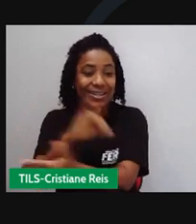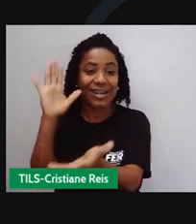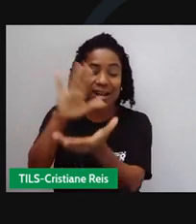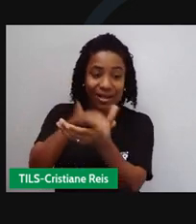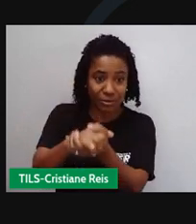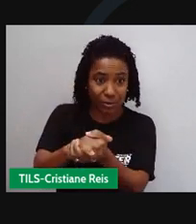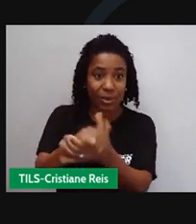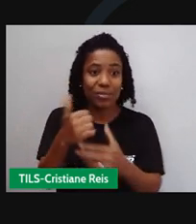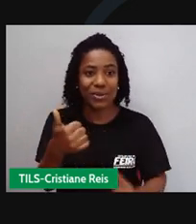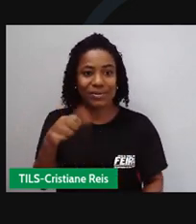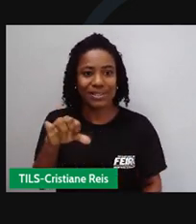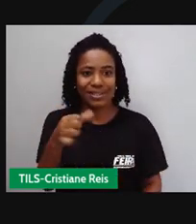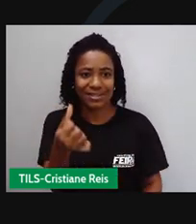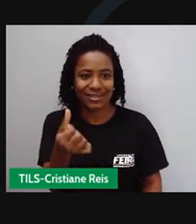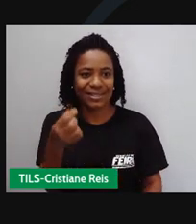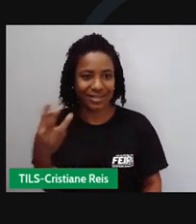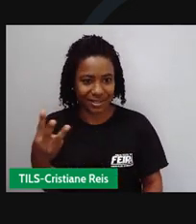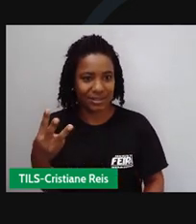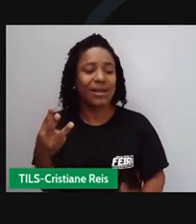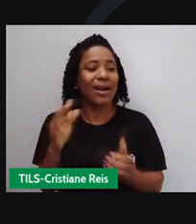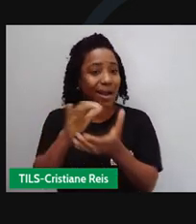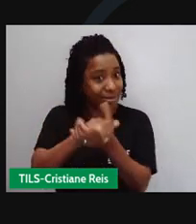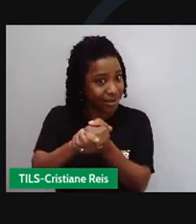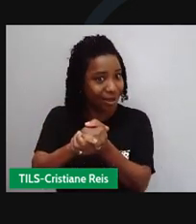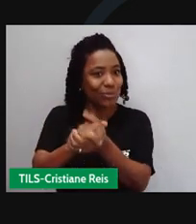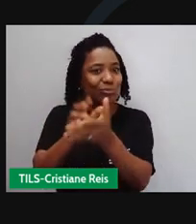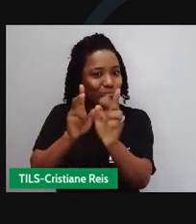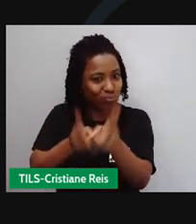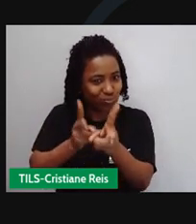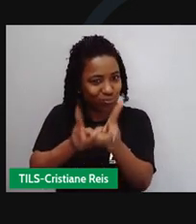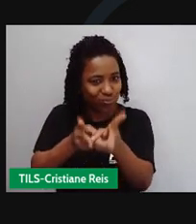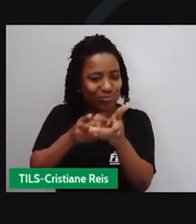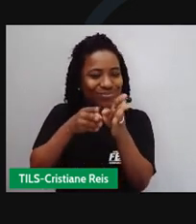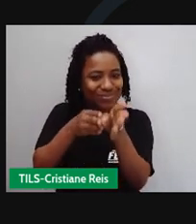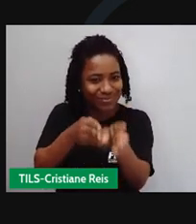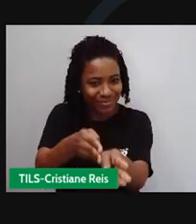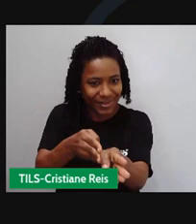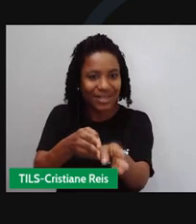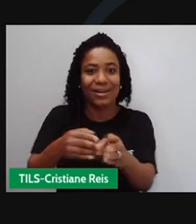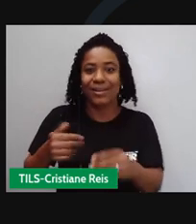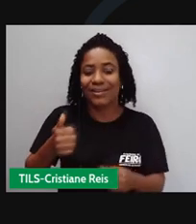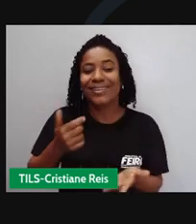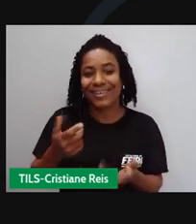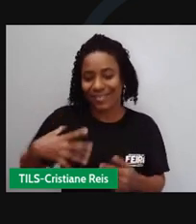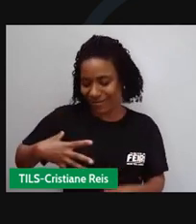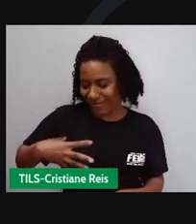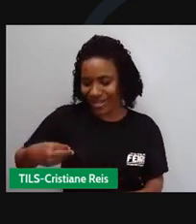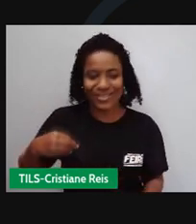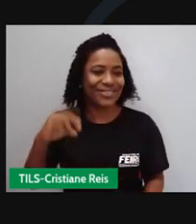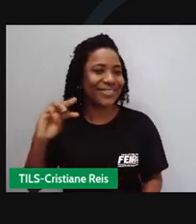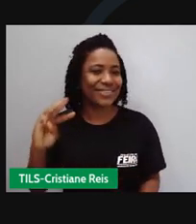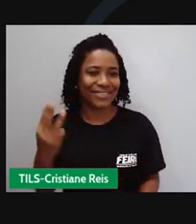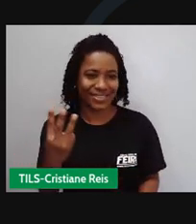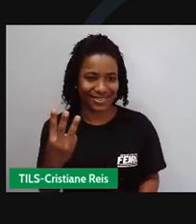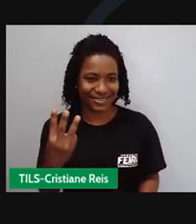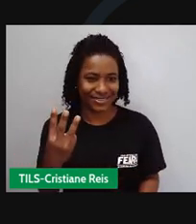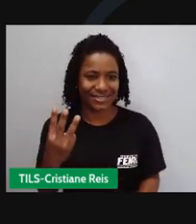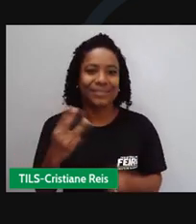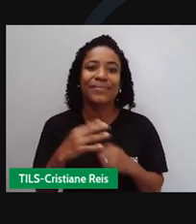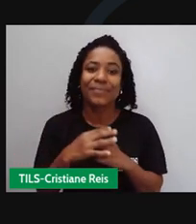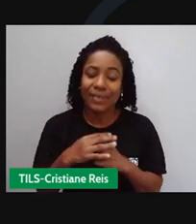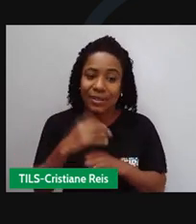companheira até hoje. e mãe de seus três filhos Fernanda Mariana e Pedro. Em 1973